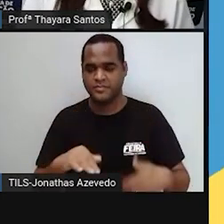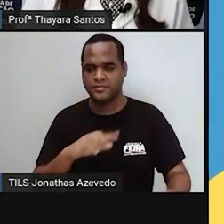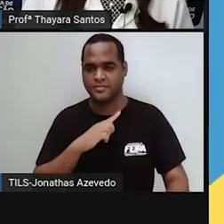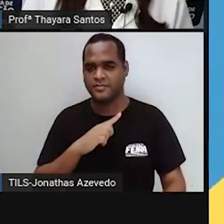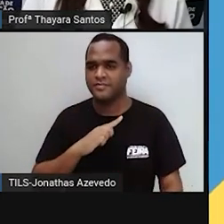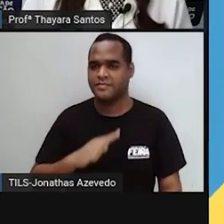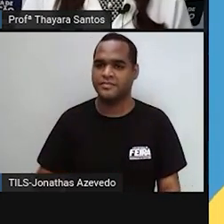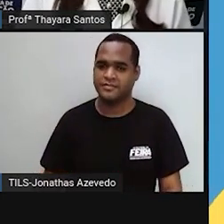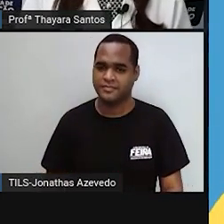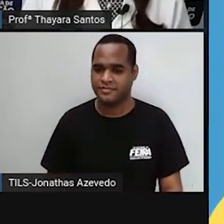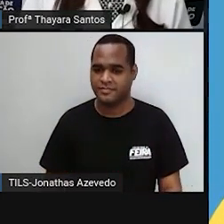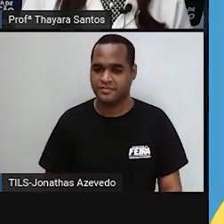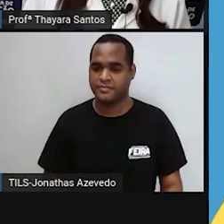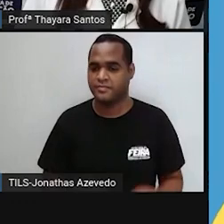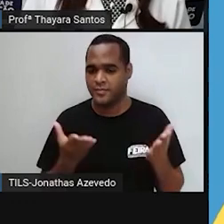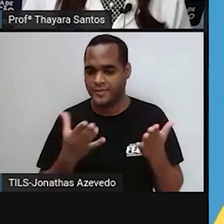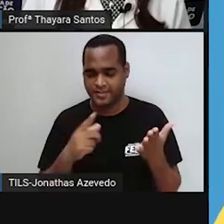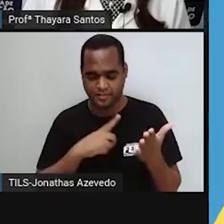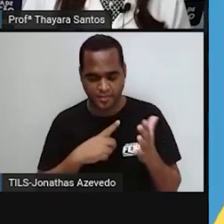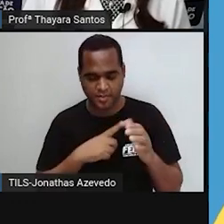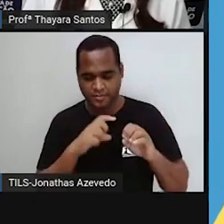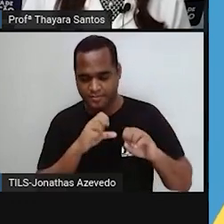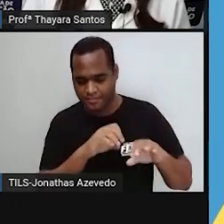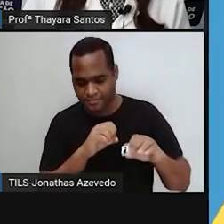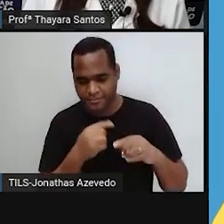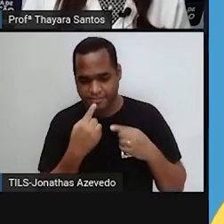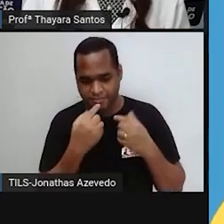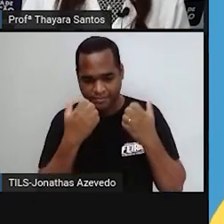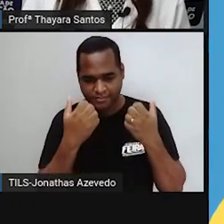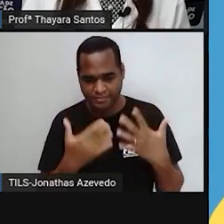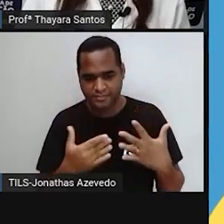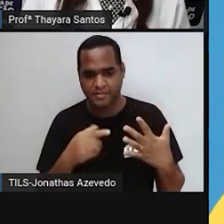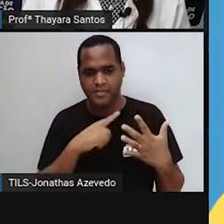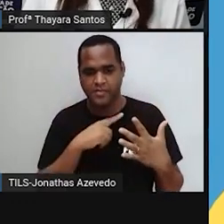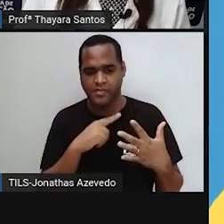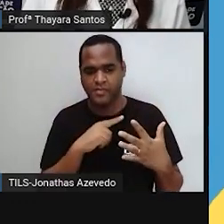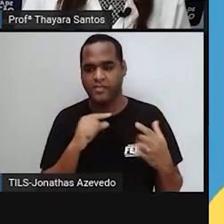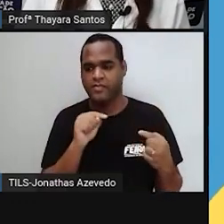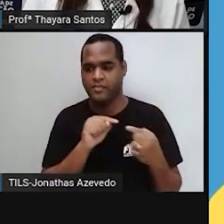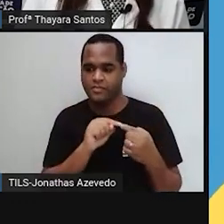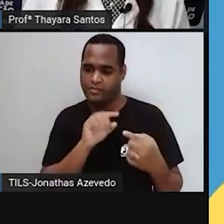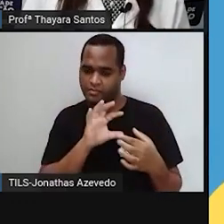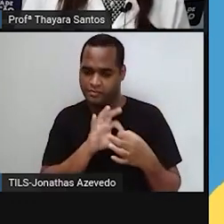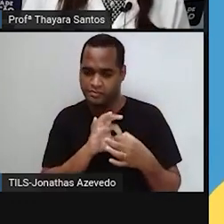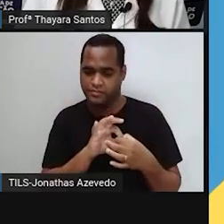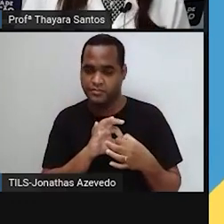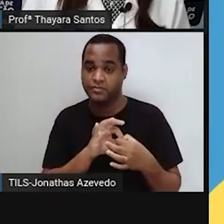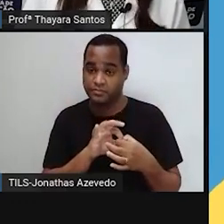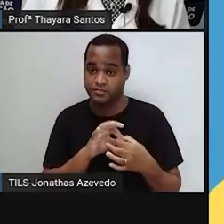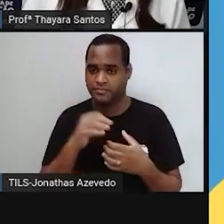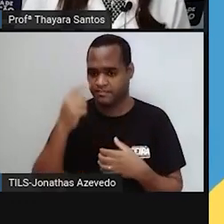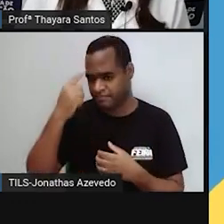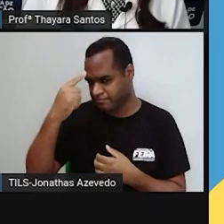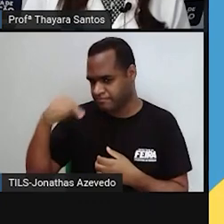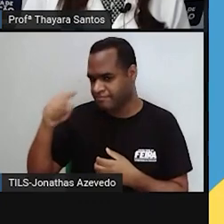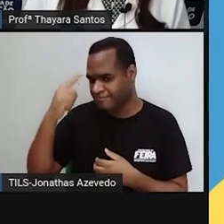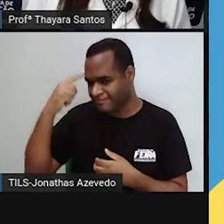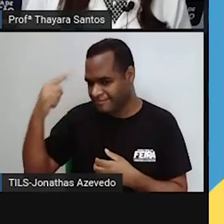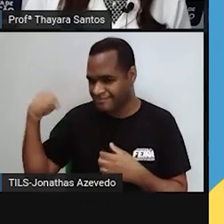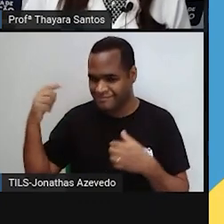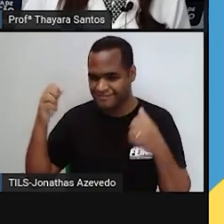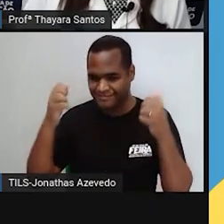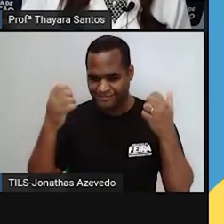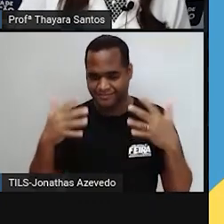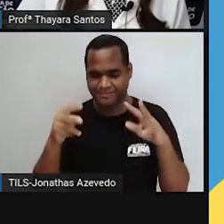E na aula de hoje, a gente vai falar sobre, tenho certeza que alguns de vocês já viram lá no primeiro slide,